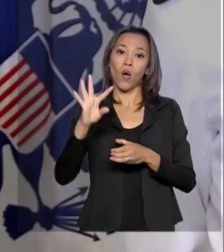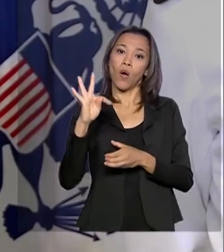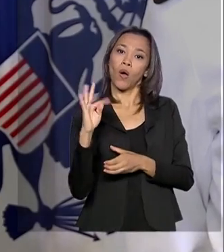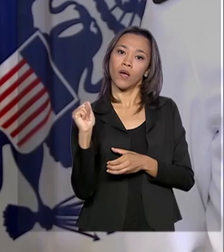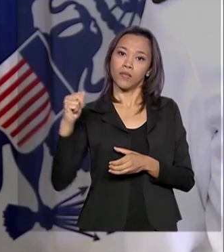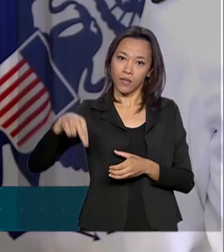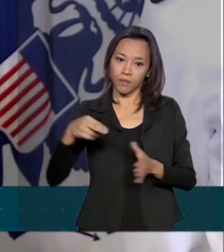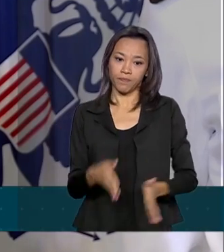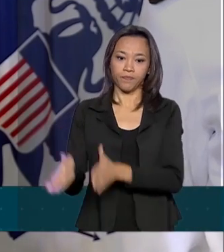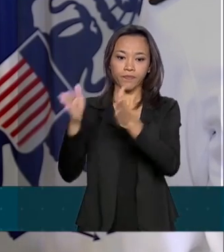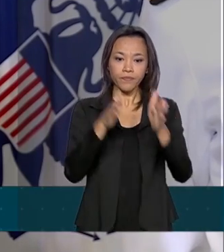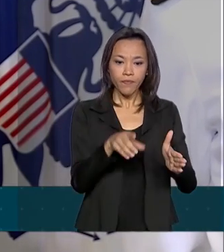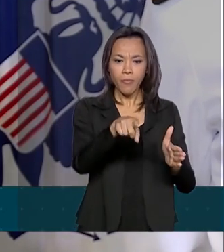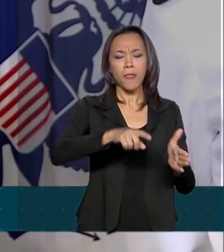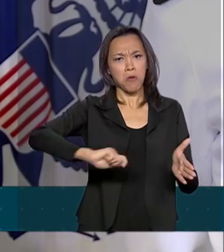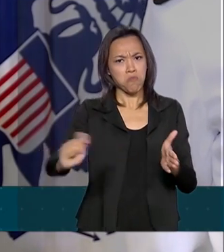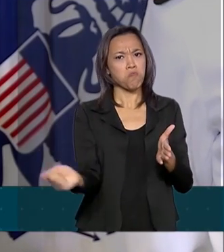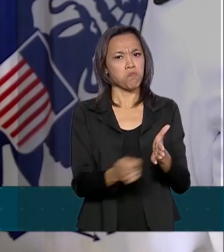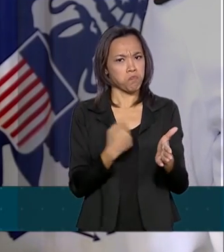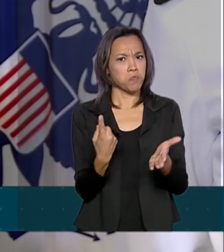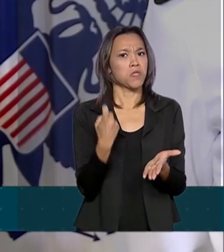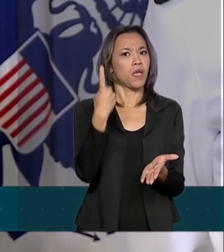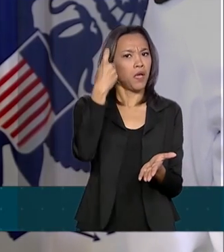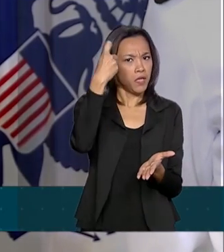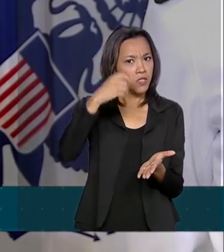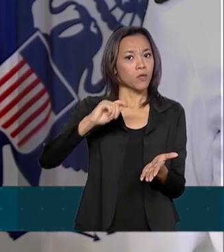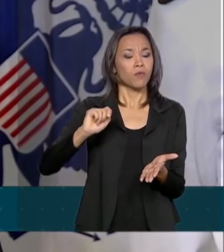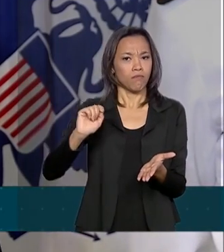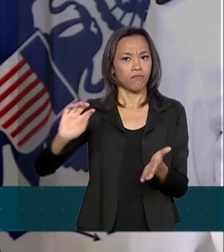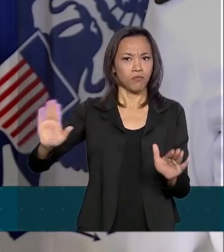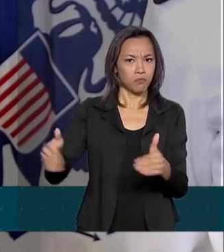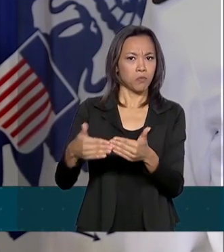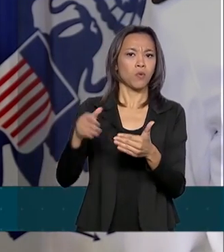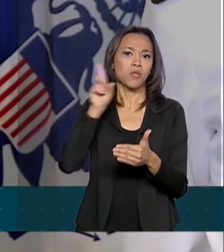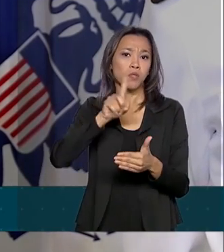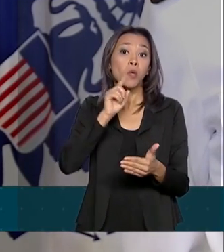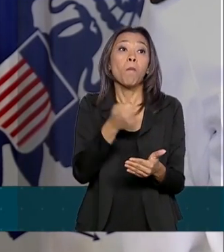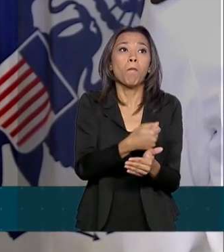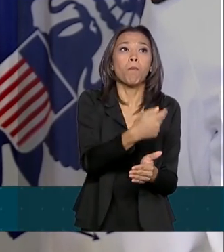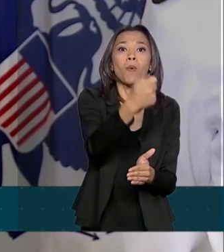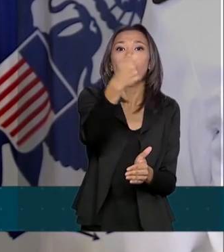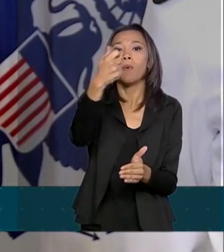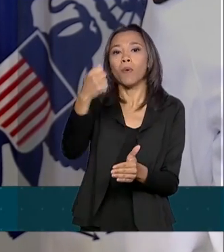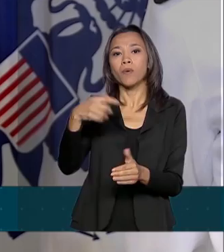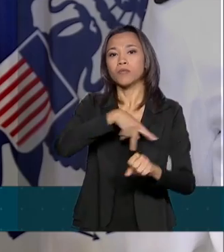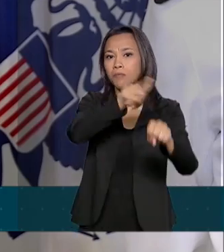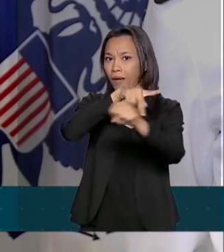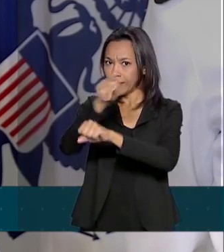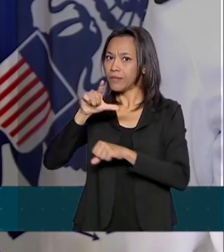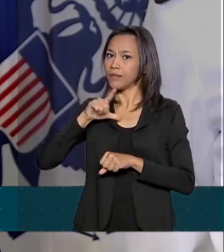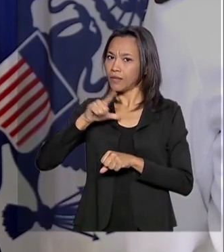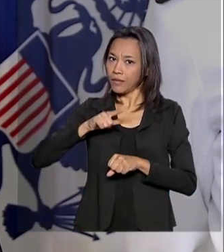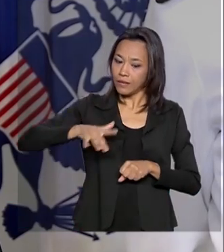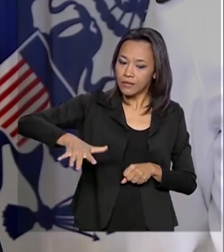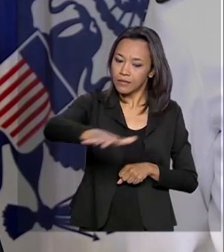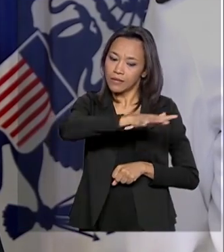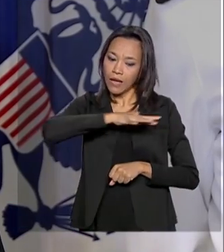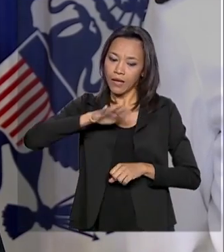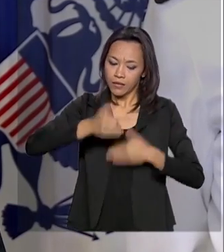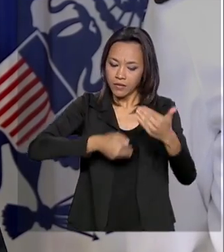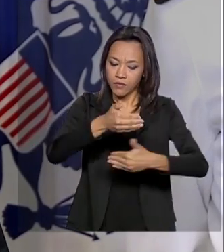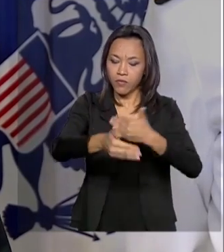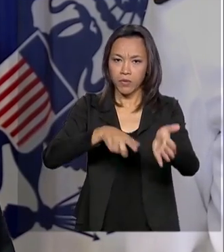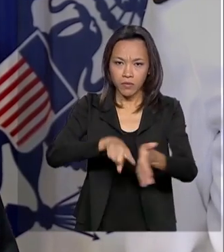assinamos com os Estados Unidos, poucos países têm, para o desenvolvimento na área de defesa de